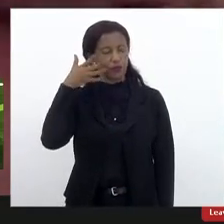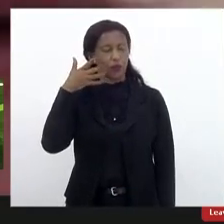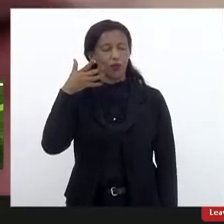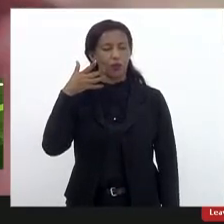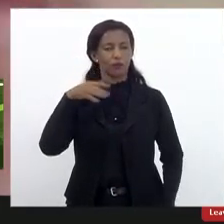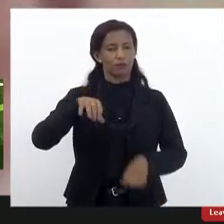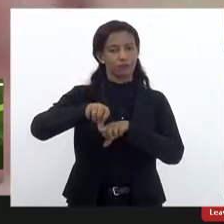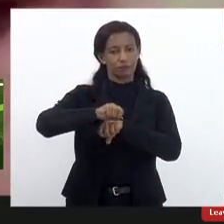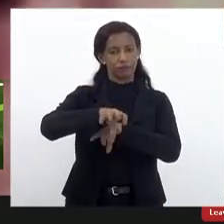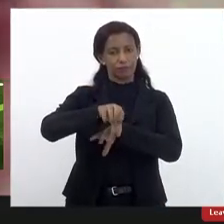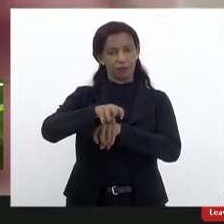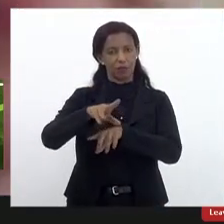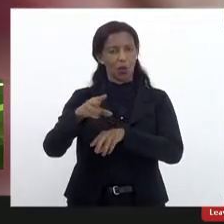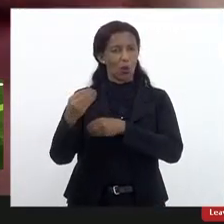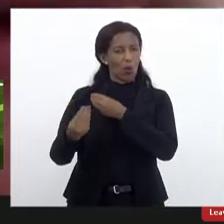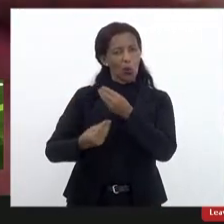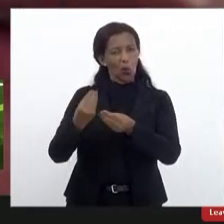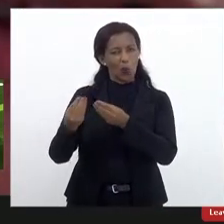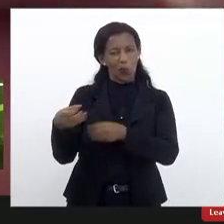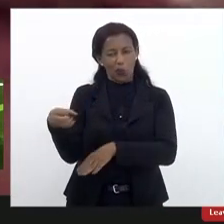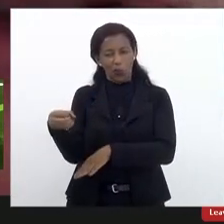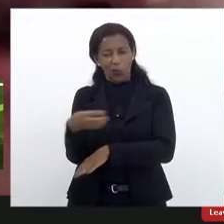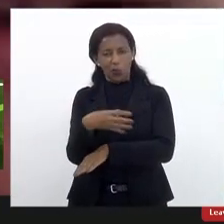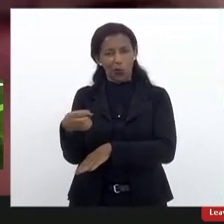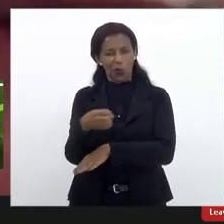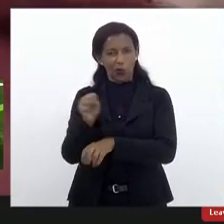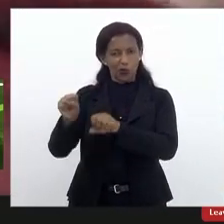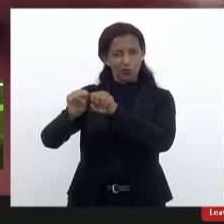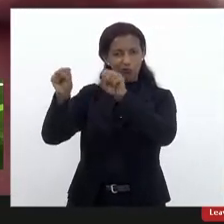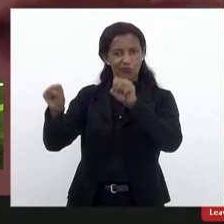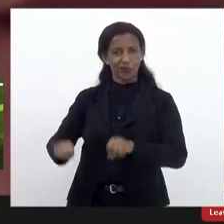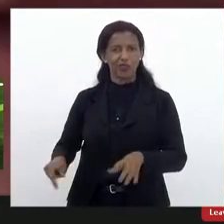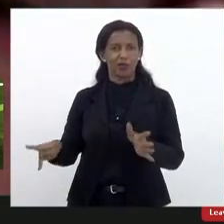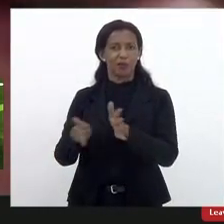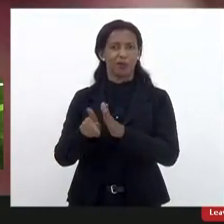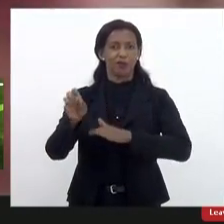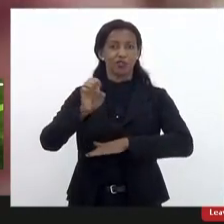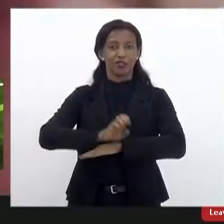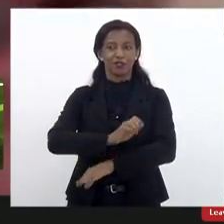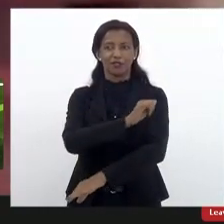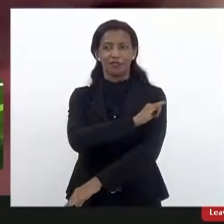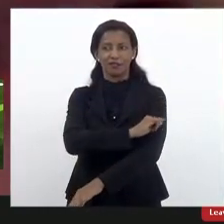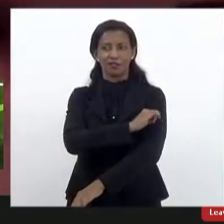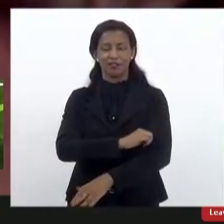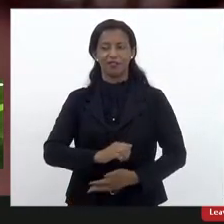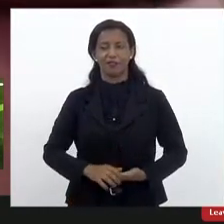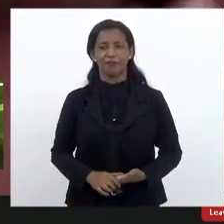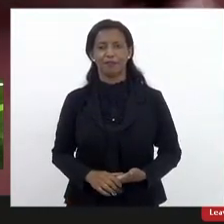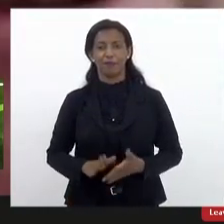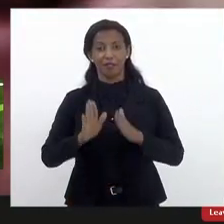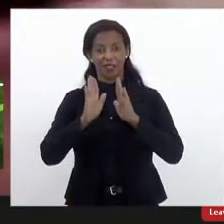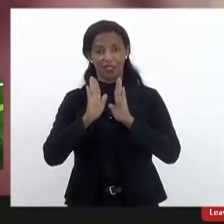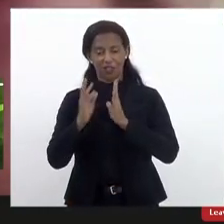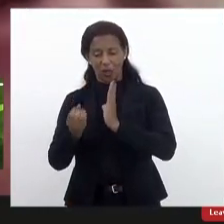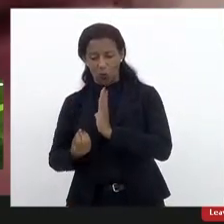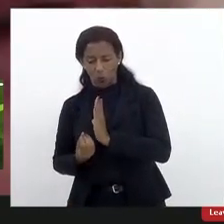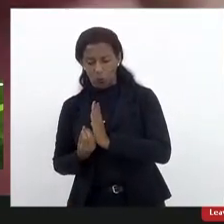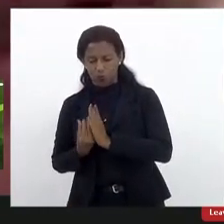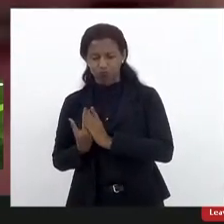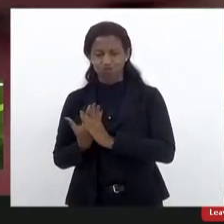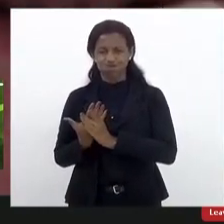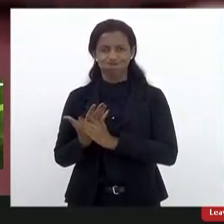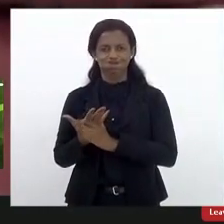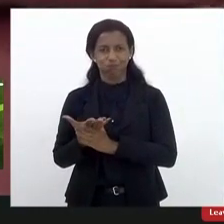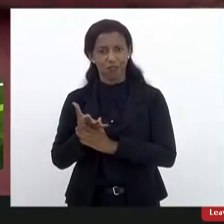momento, como é o filho mais novo do sistema de educação do Estado do Rio de Janeiro, ele já nasce sofrendo